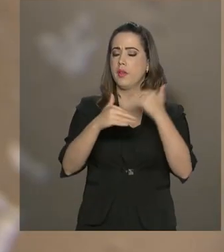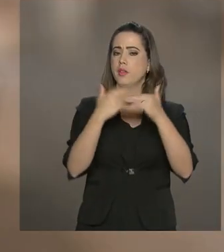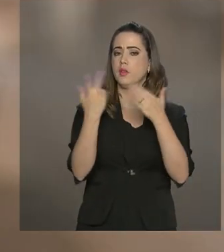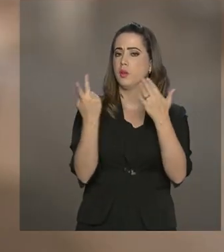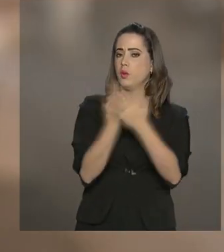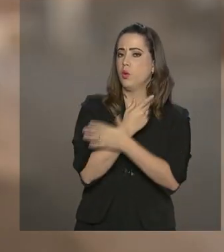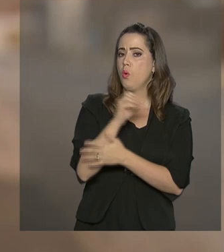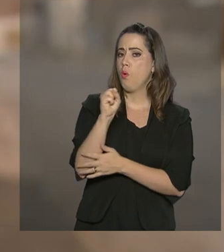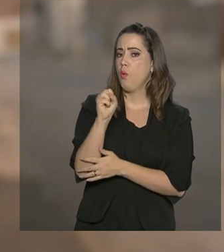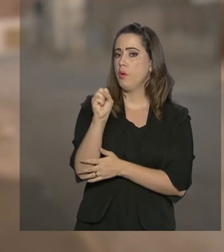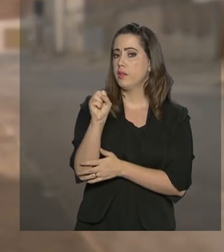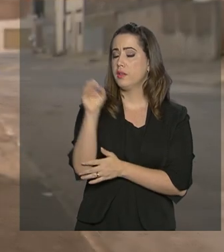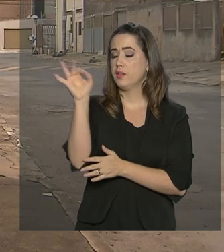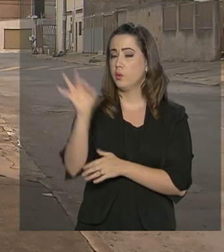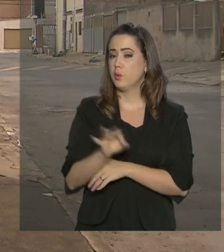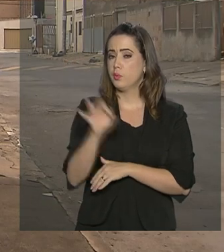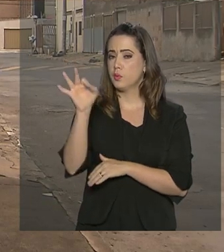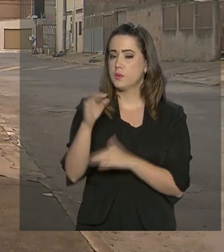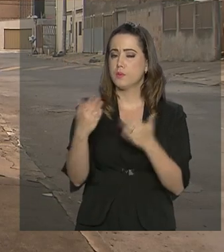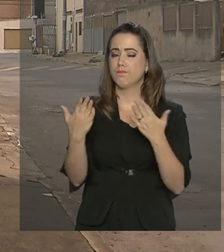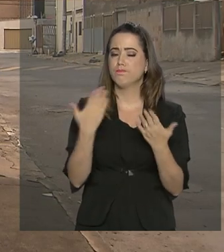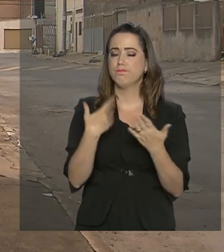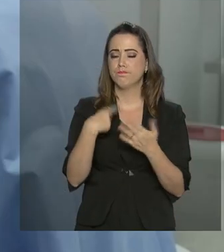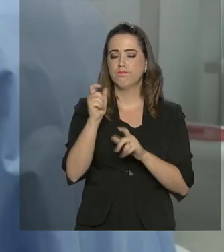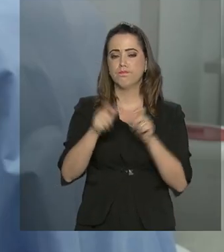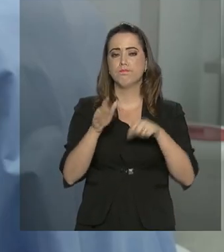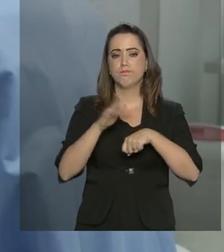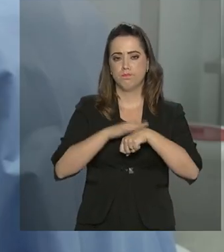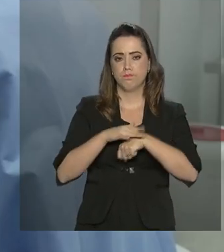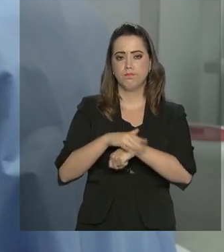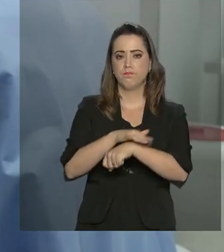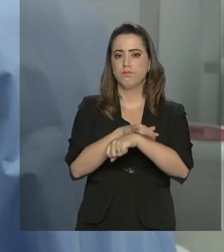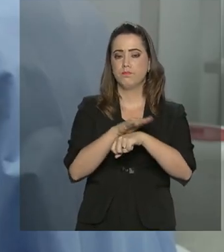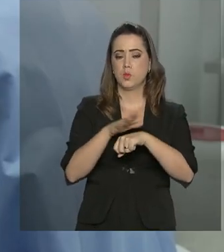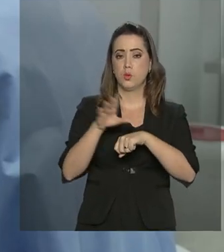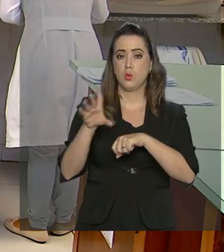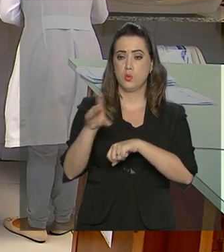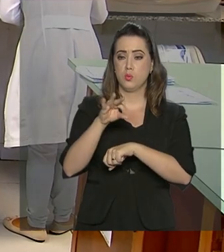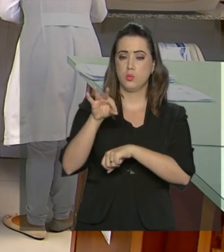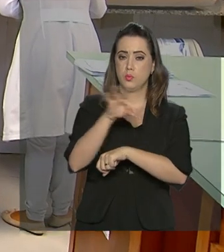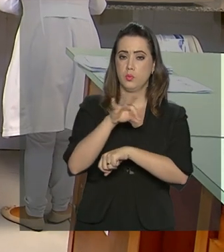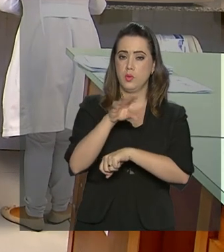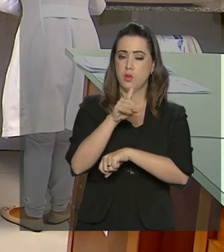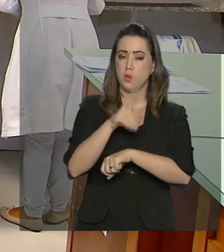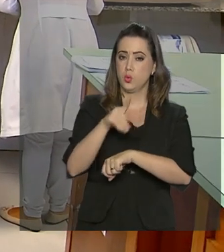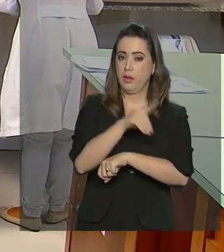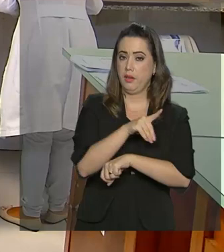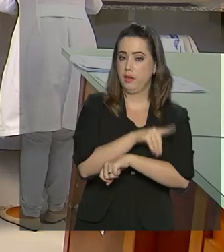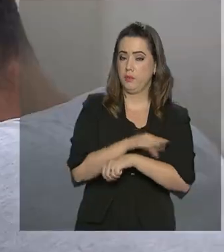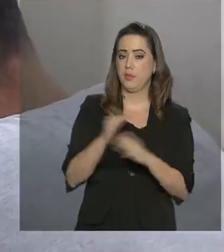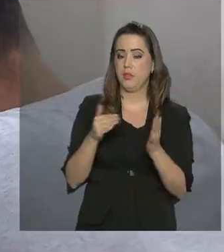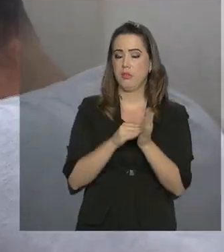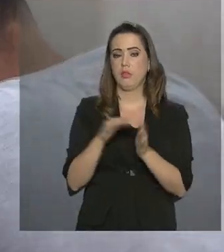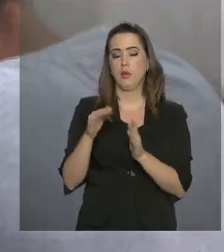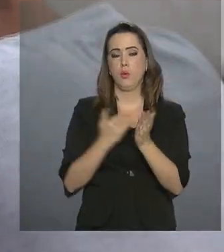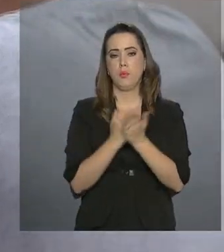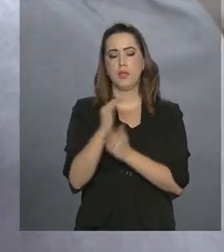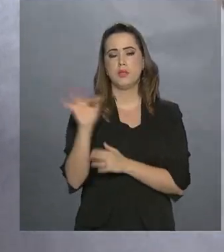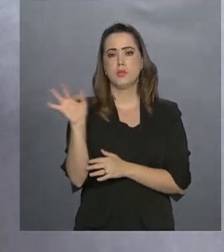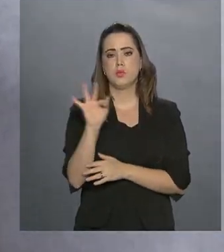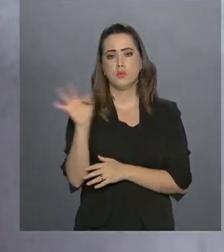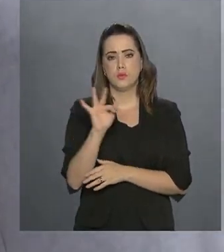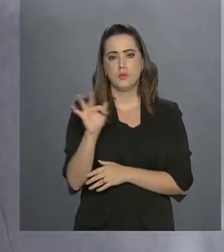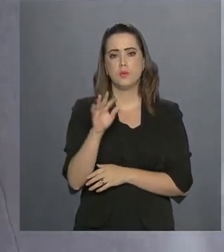foi de 88% no número de casos prováveis de dengue. Até o início de fevereiro, foram registradas